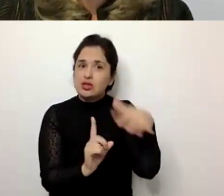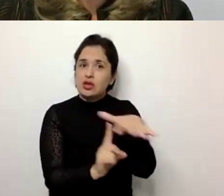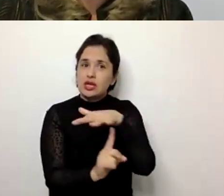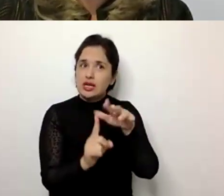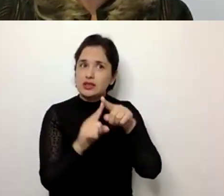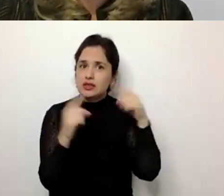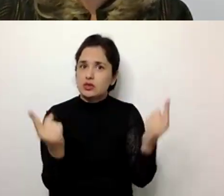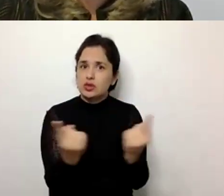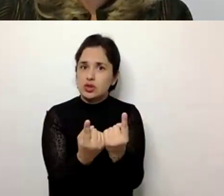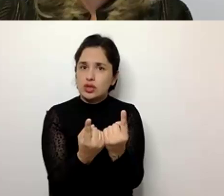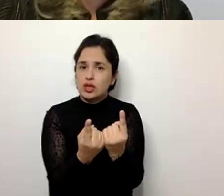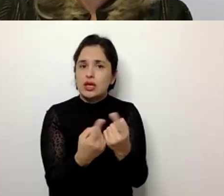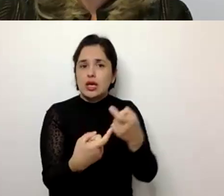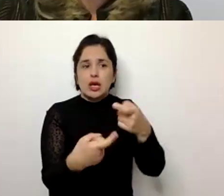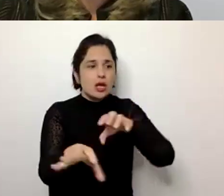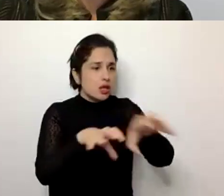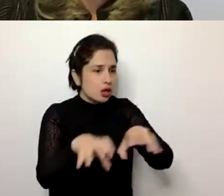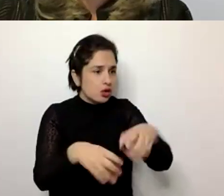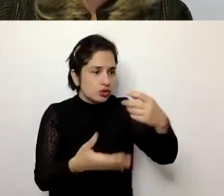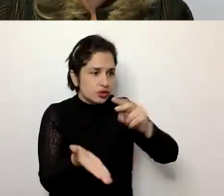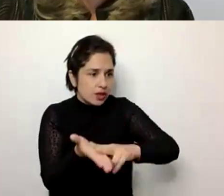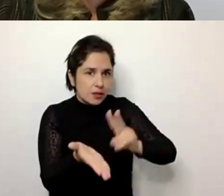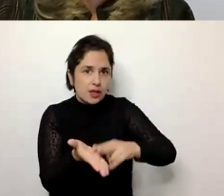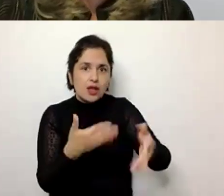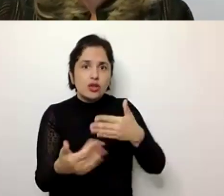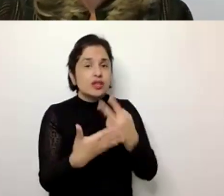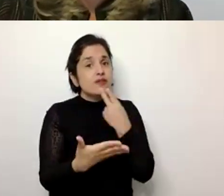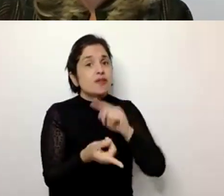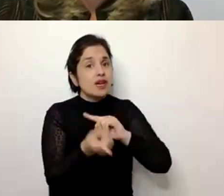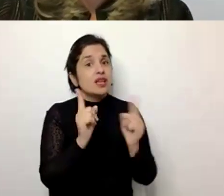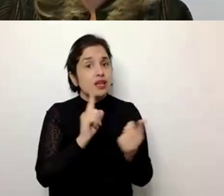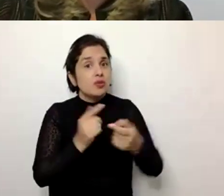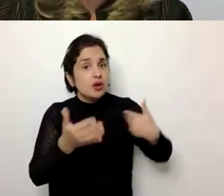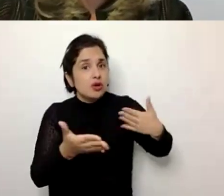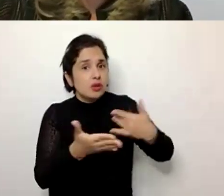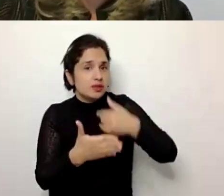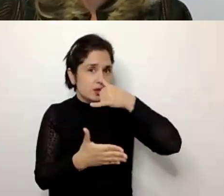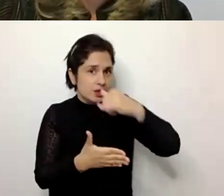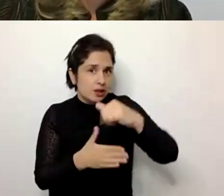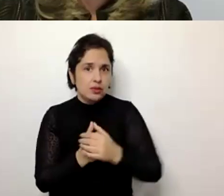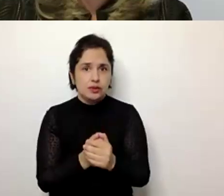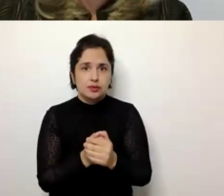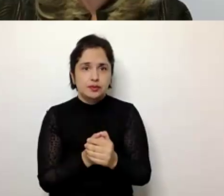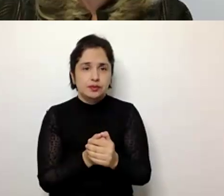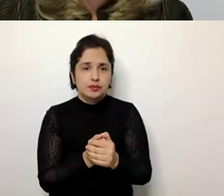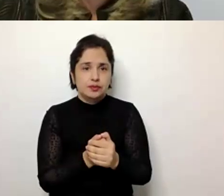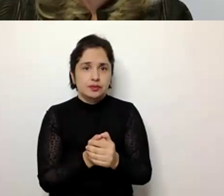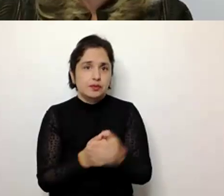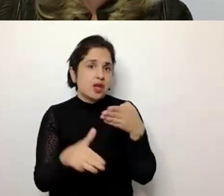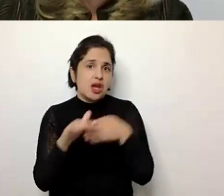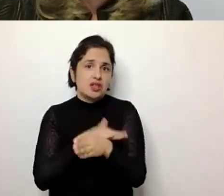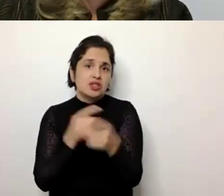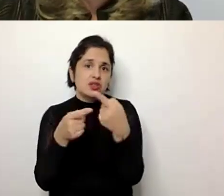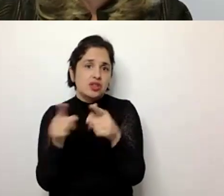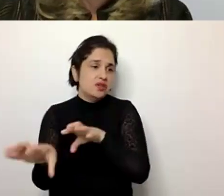materiales e reales onde vivem cada um dos seus sujeitos, eles têm ido cambiando a partir do tempo, desde a alimentação até o acesso a diferentes